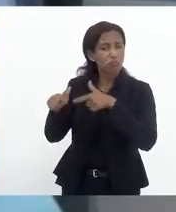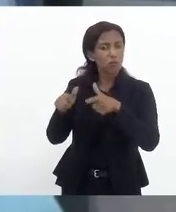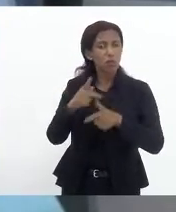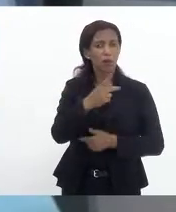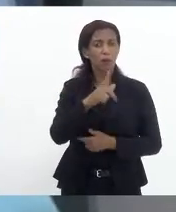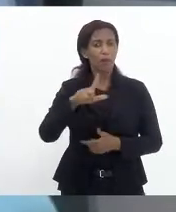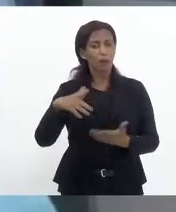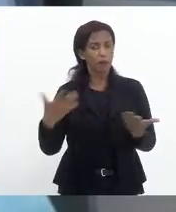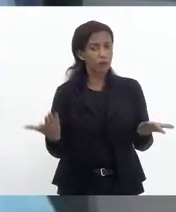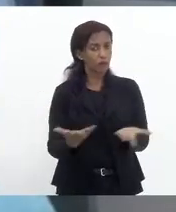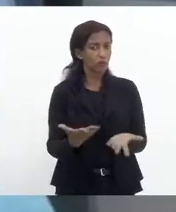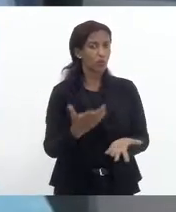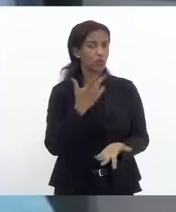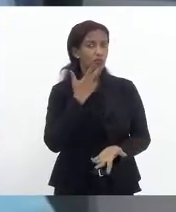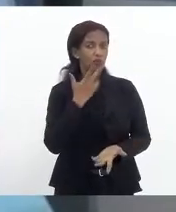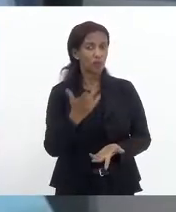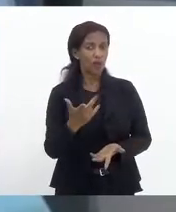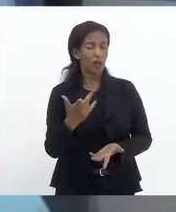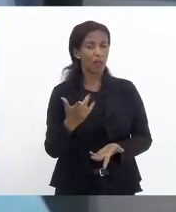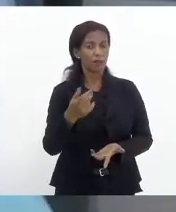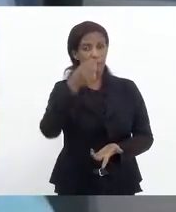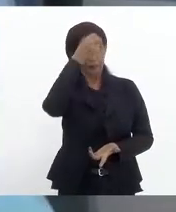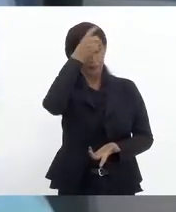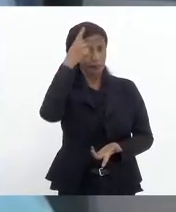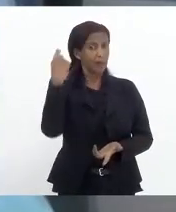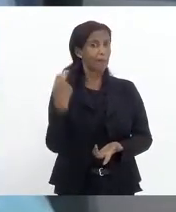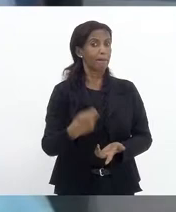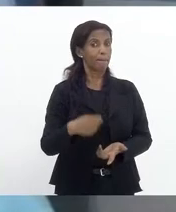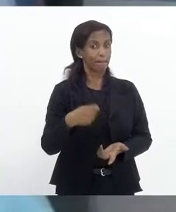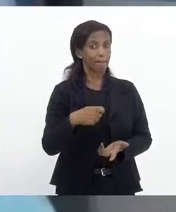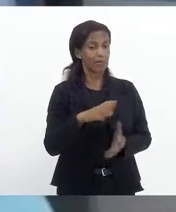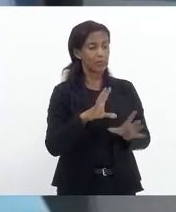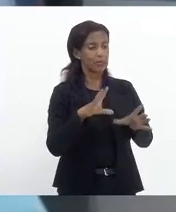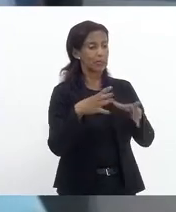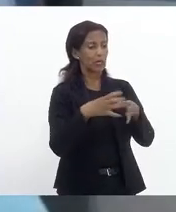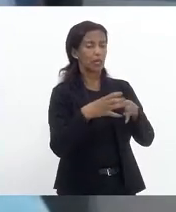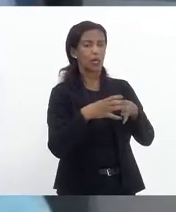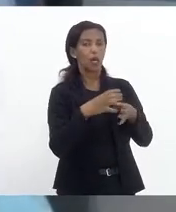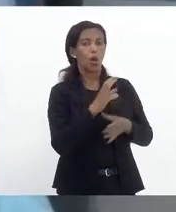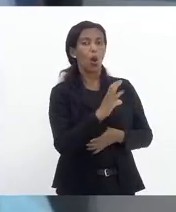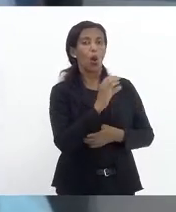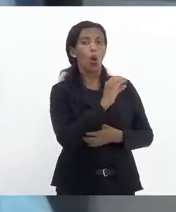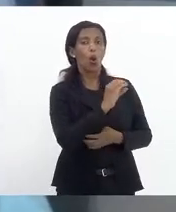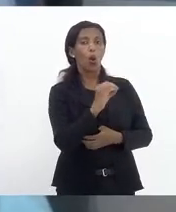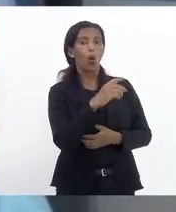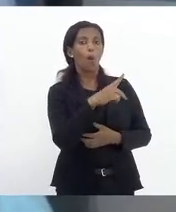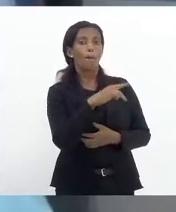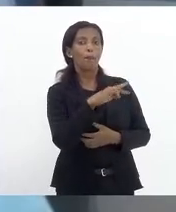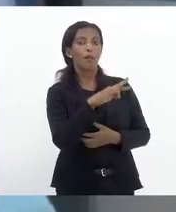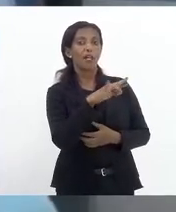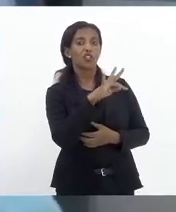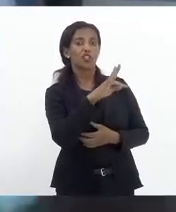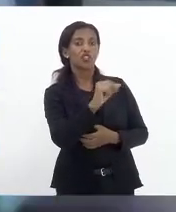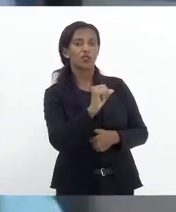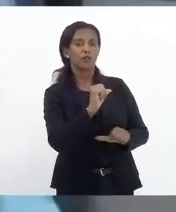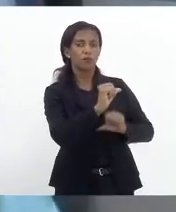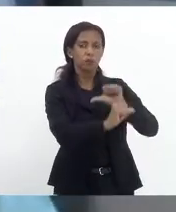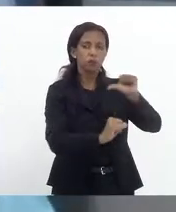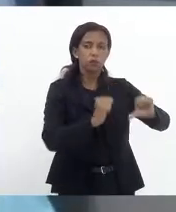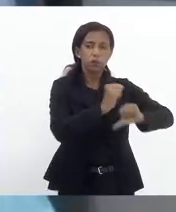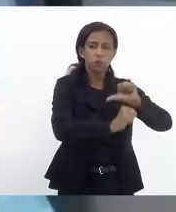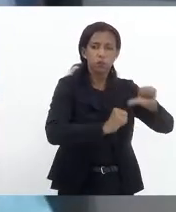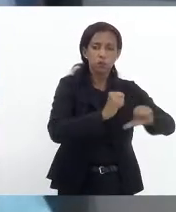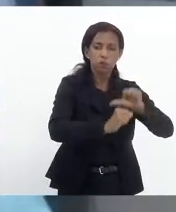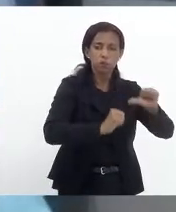de hoje diz que a prefeitura tem que contratar as cooperativas de catadores, fazer campanhas de educação ambiental, junto com as